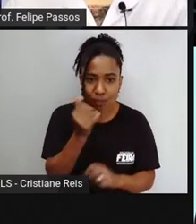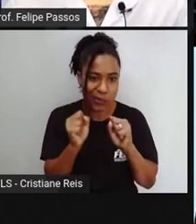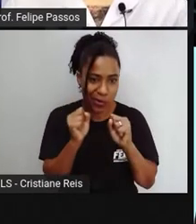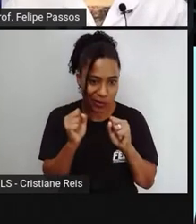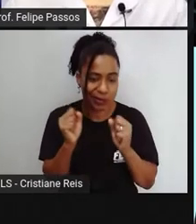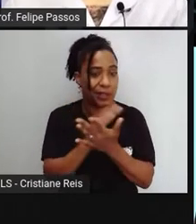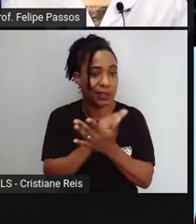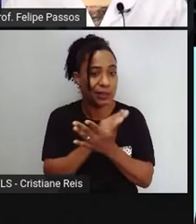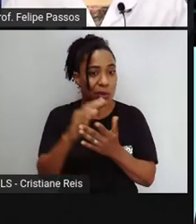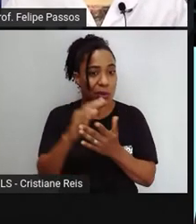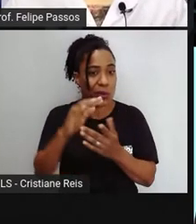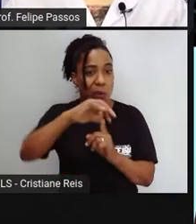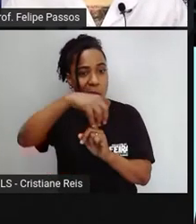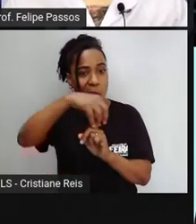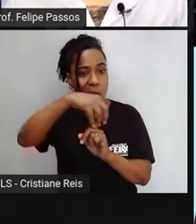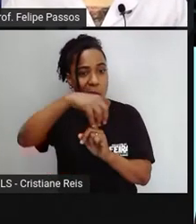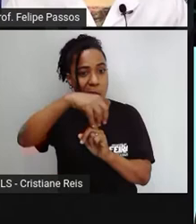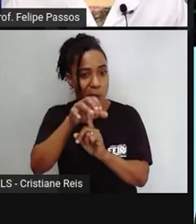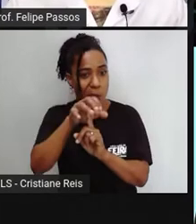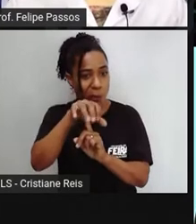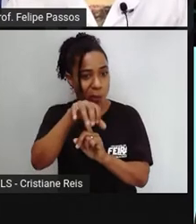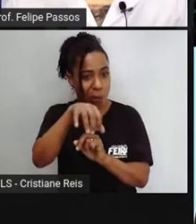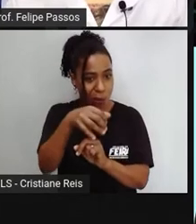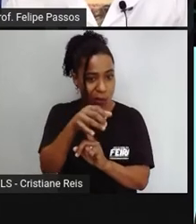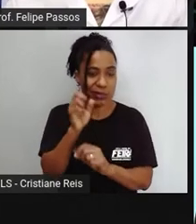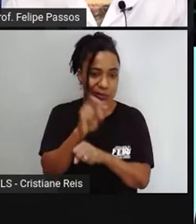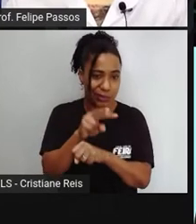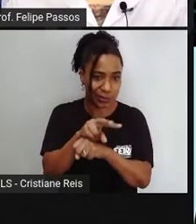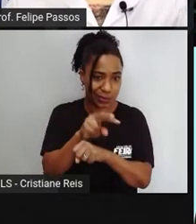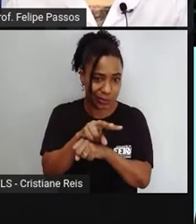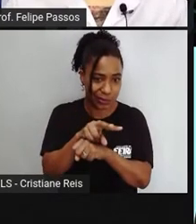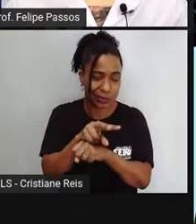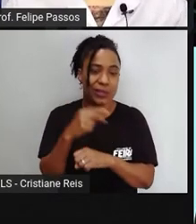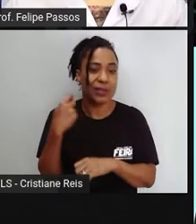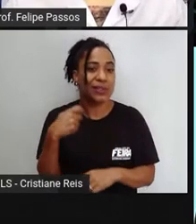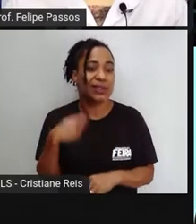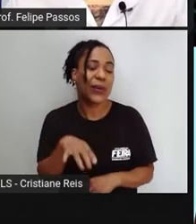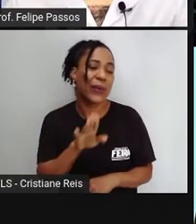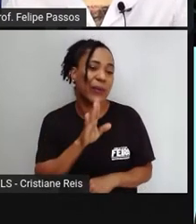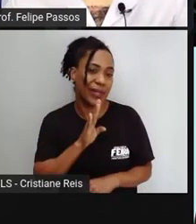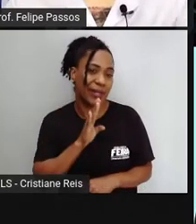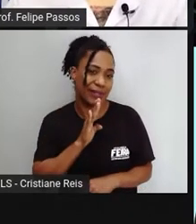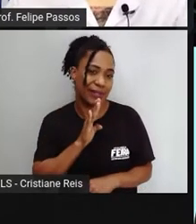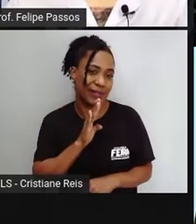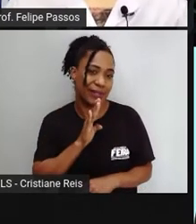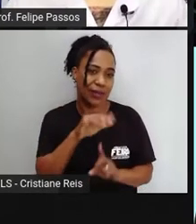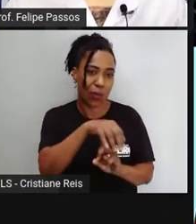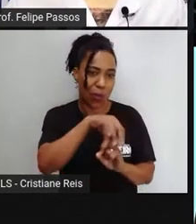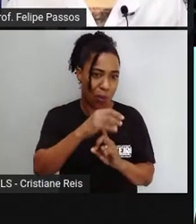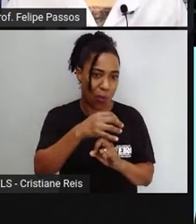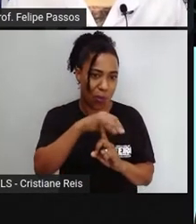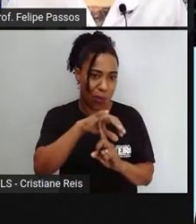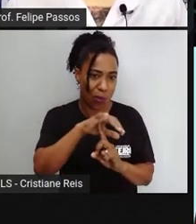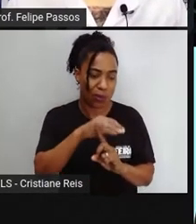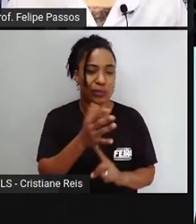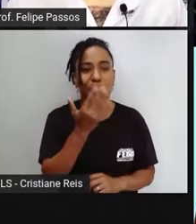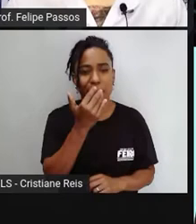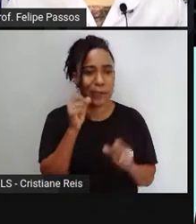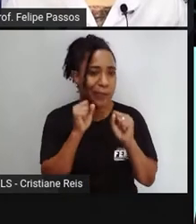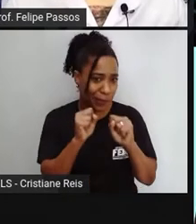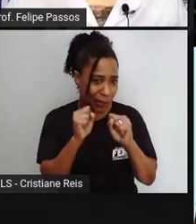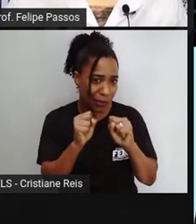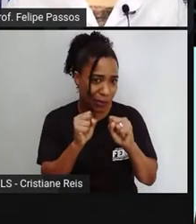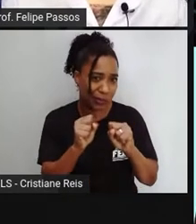Se você vai comer um cogumelo, tem que ser um cogumelo que a gente já saiba, que o ser humano já tem o conhecimento e que ele é comestível.